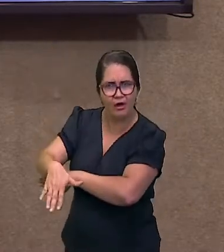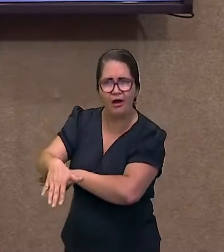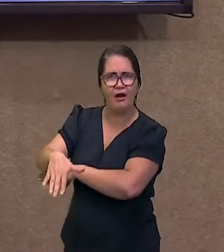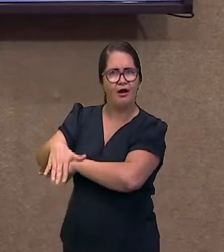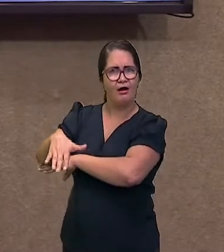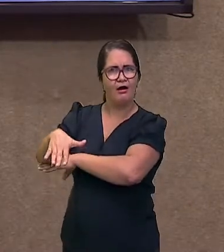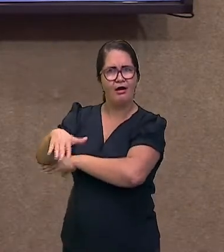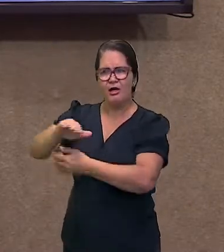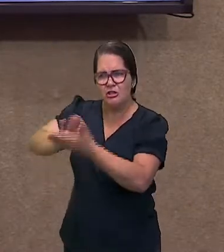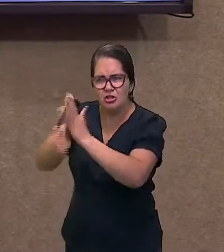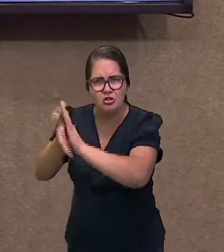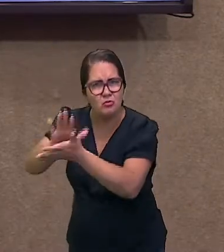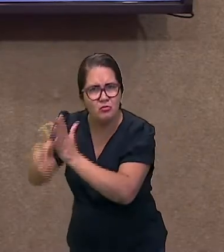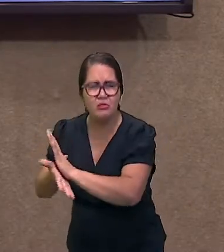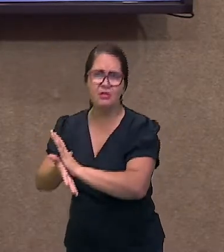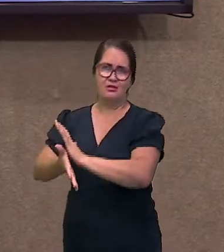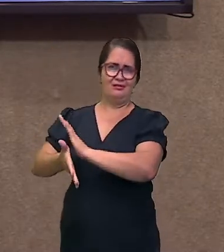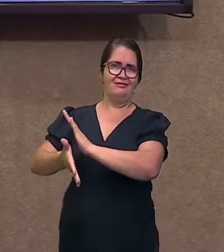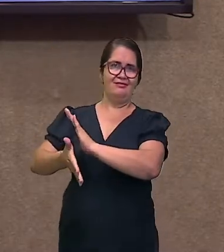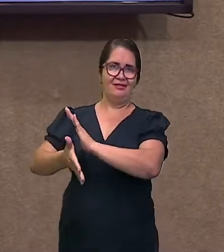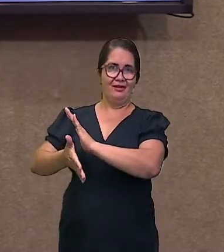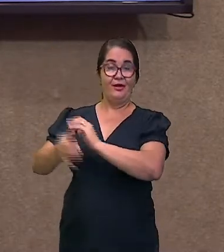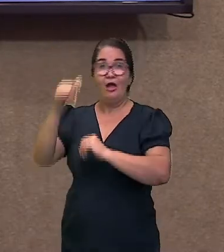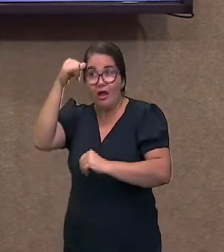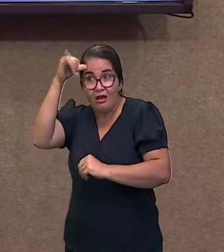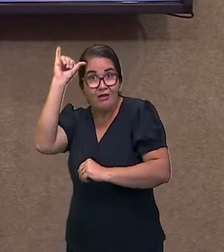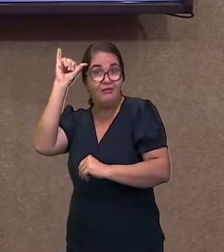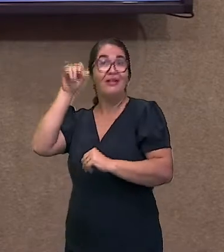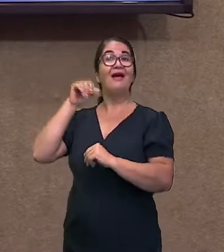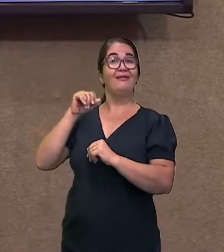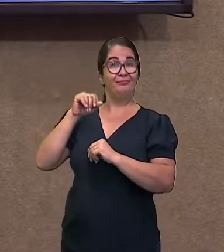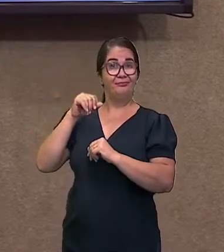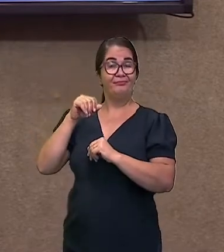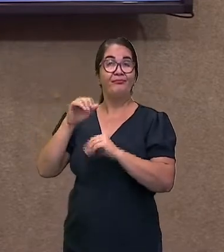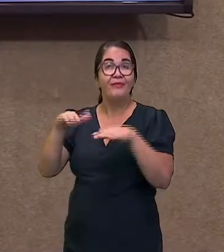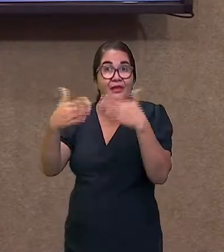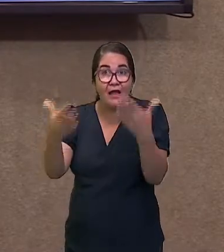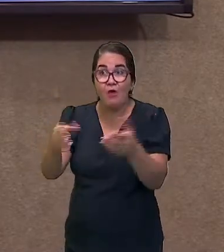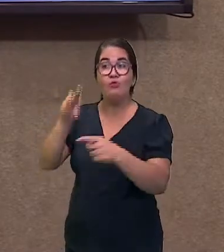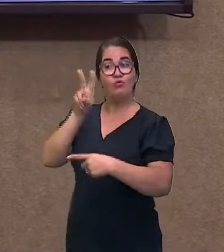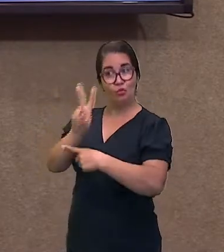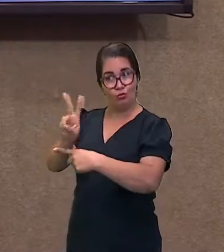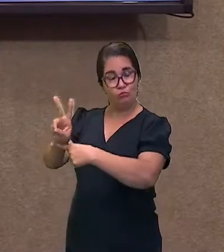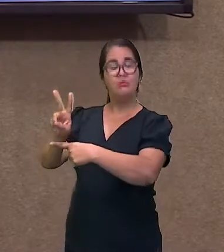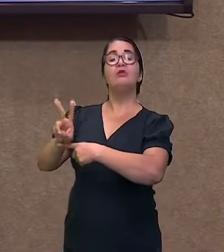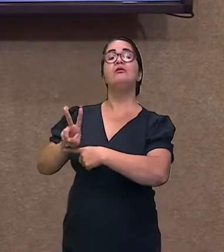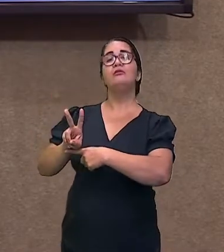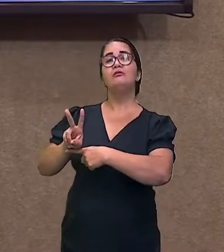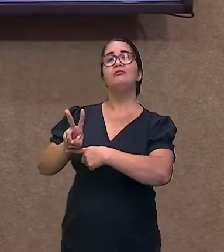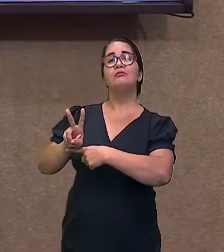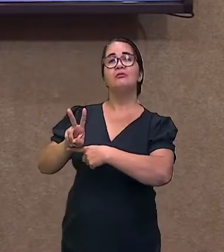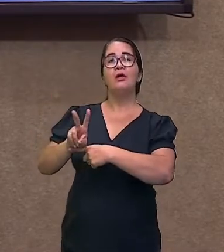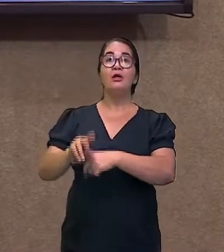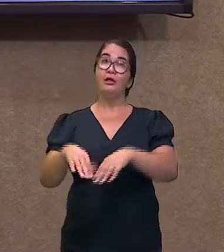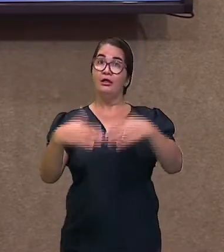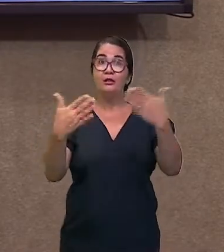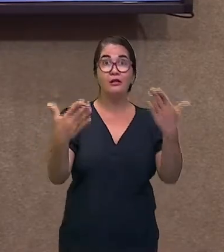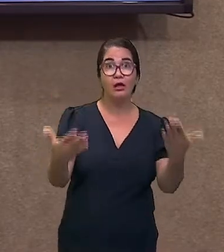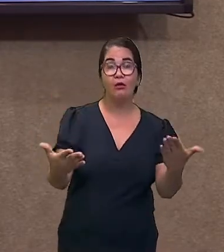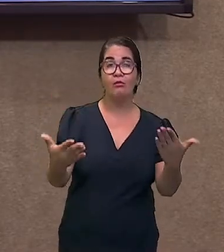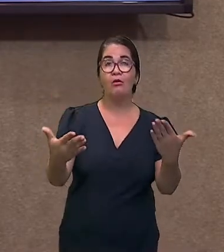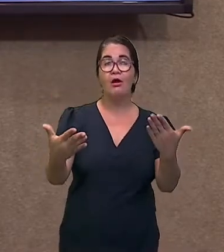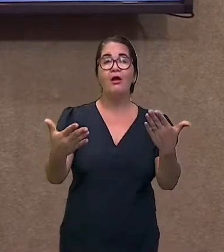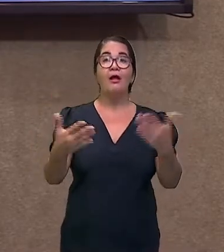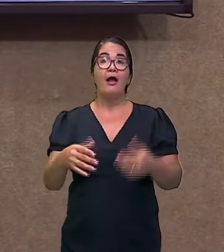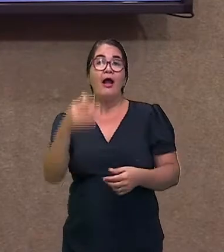que mora na zona rural, ela tem o contato com a natureza de maneira diferente da nossa. Sim.